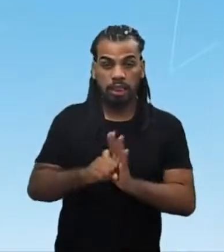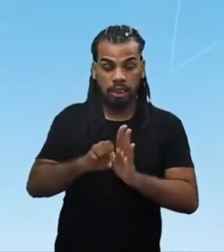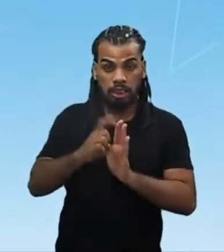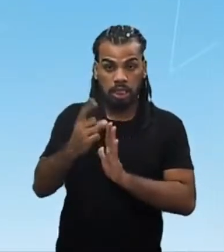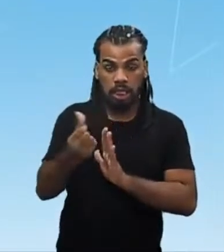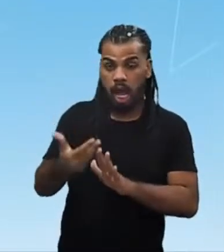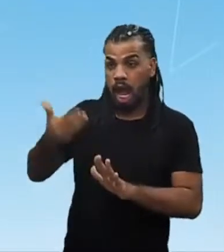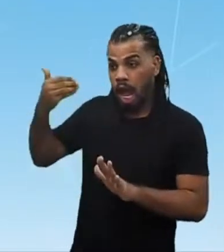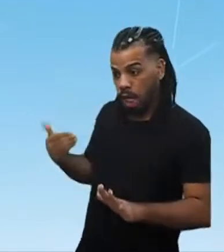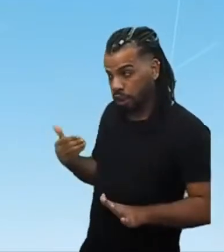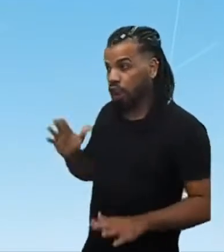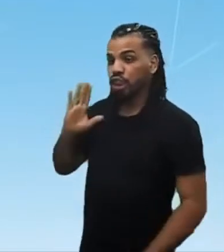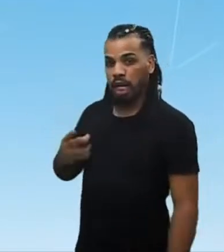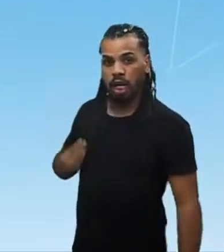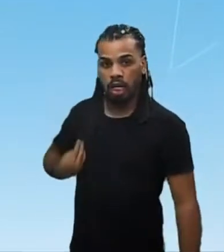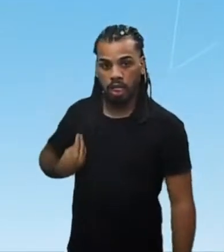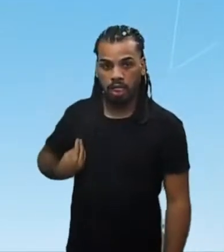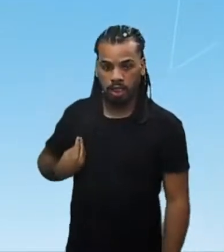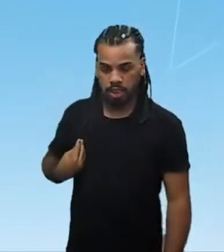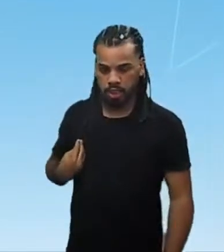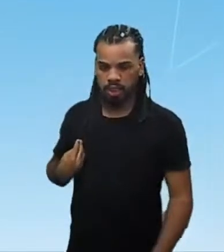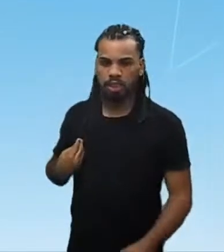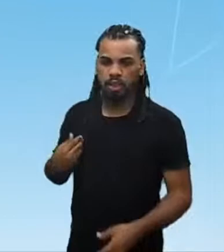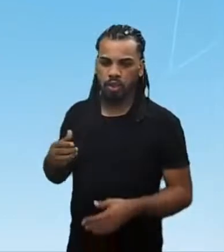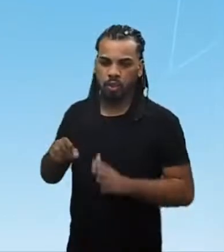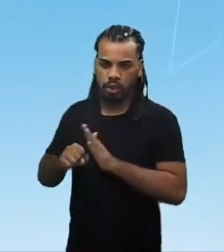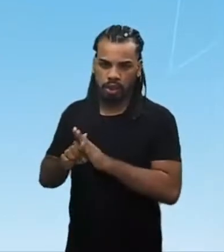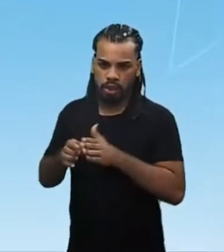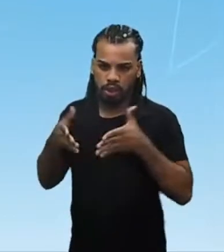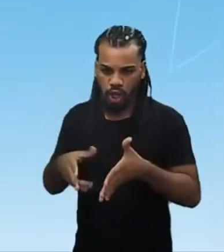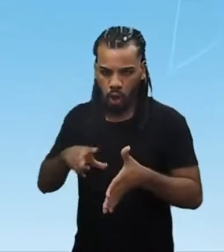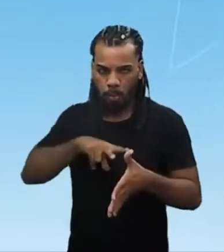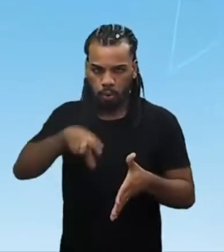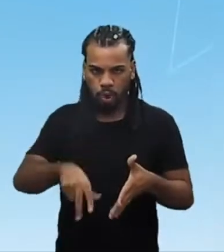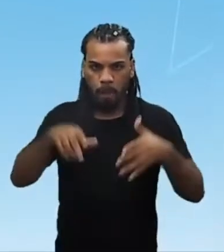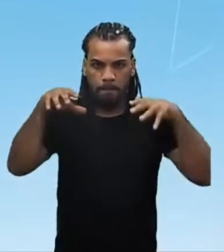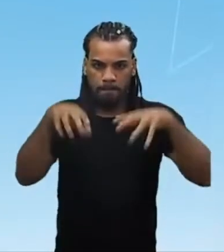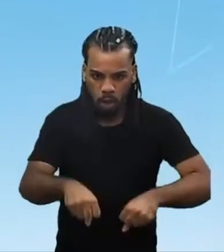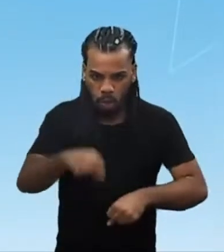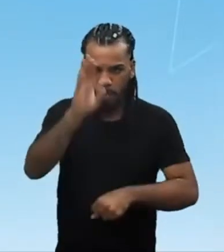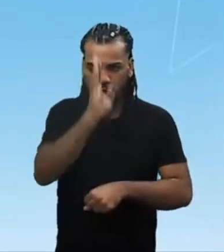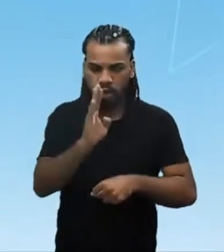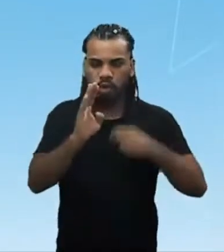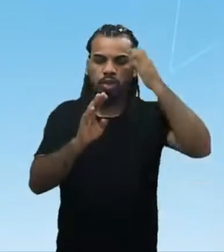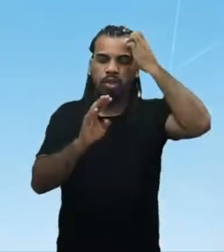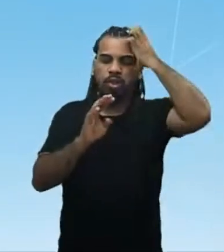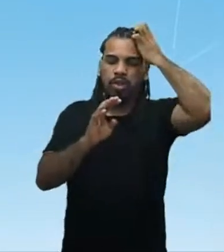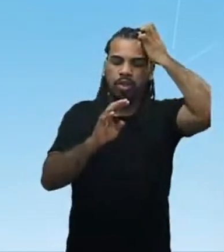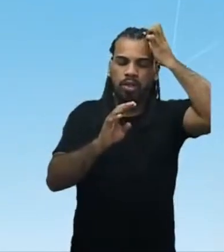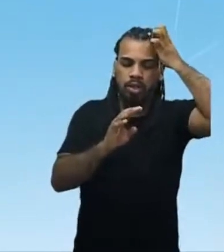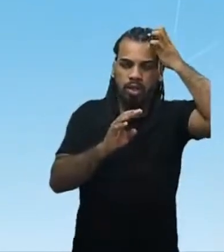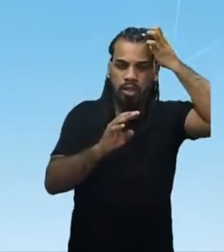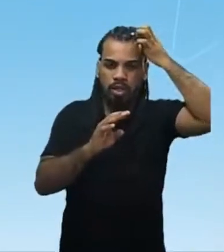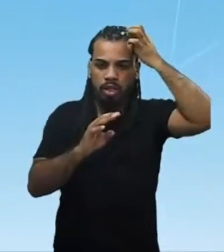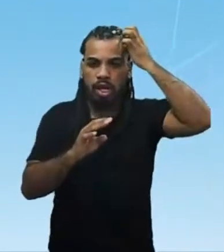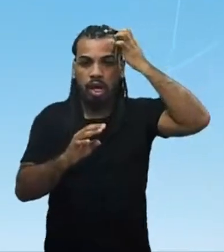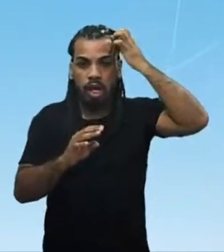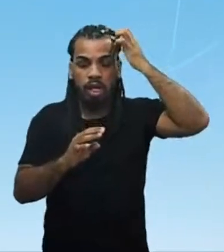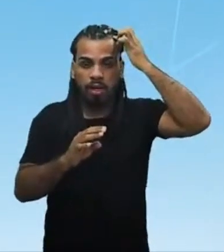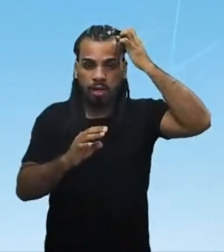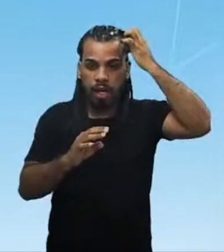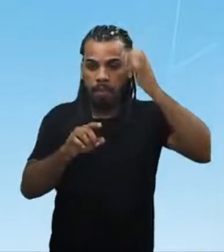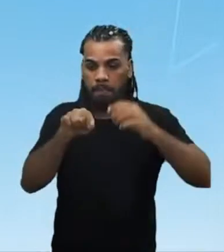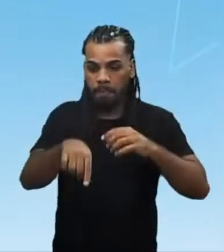XVI, século da chegada dos portugueses, e ocupava territórios que iam do Recôncavo